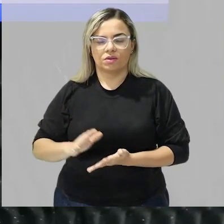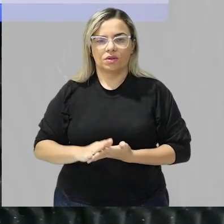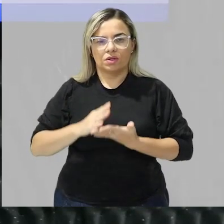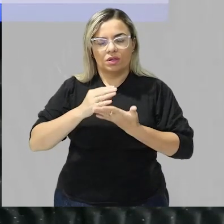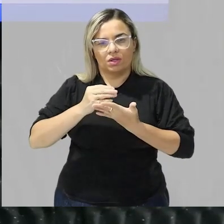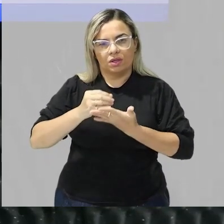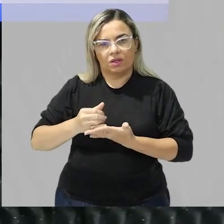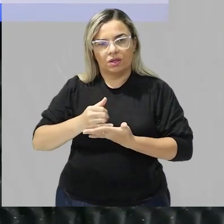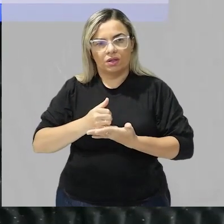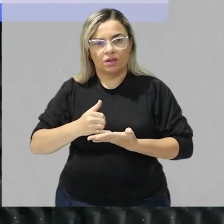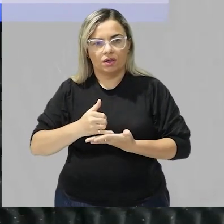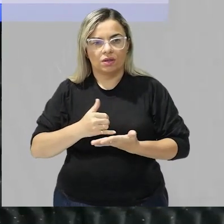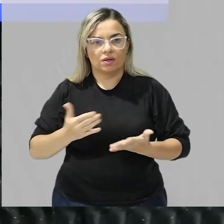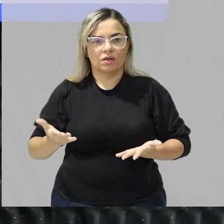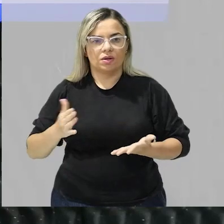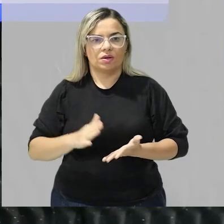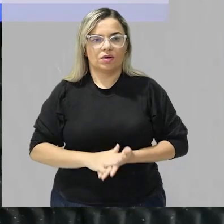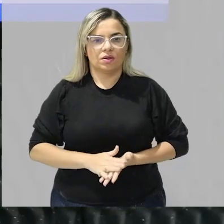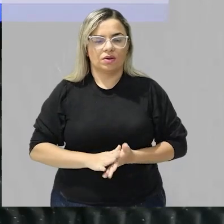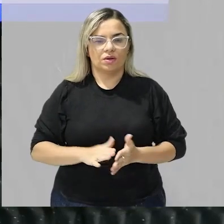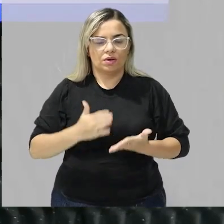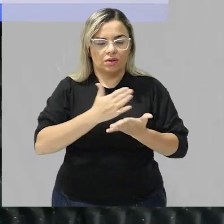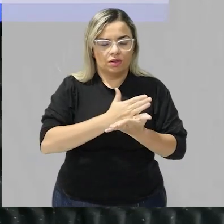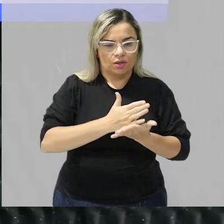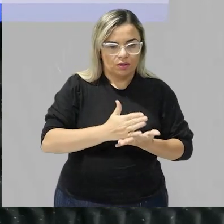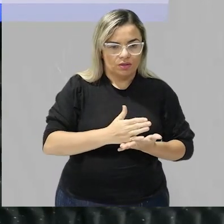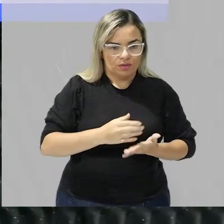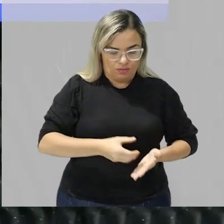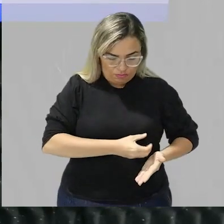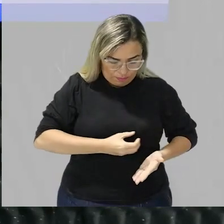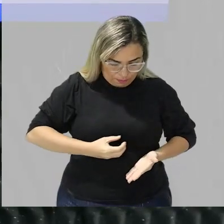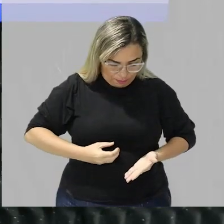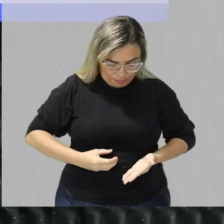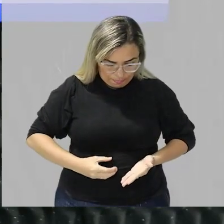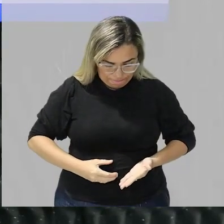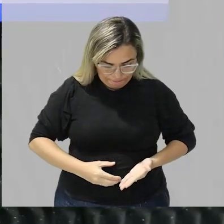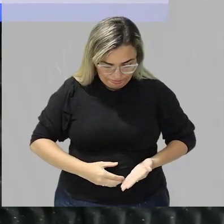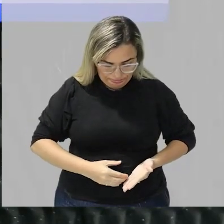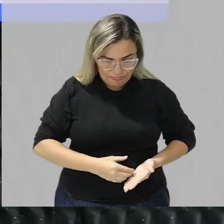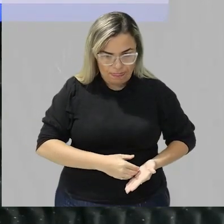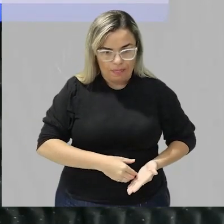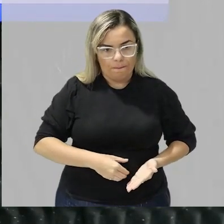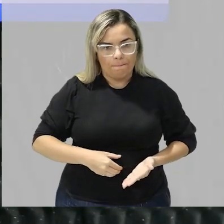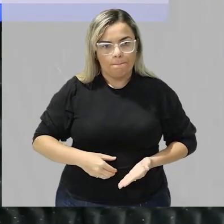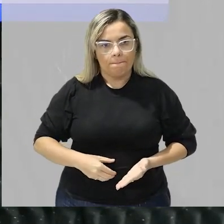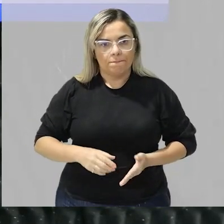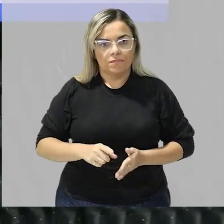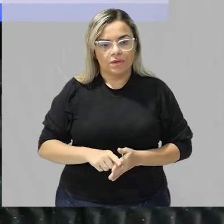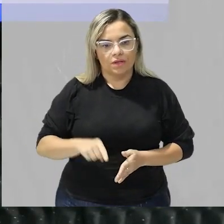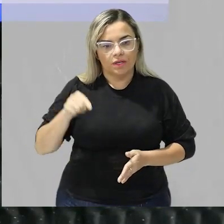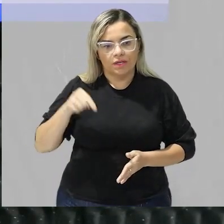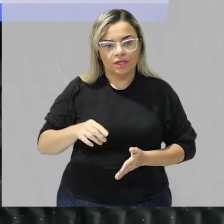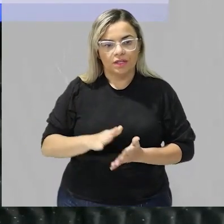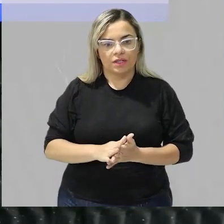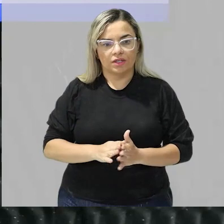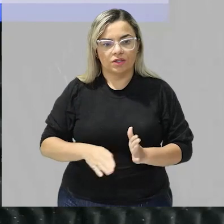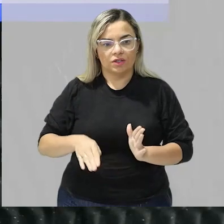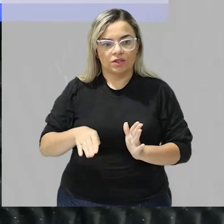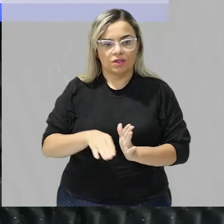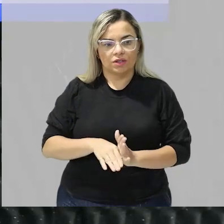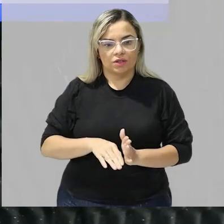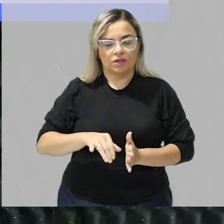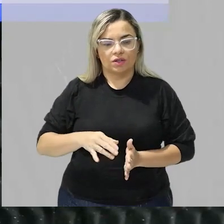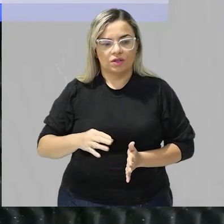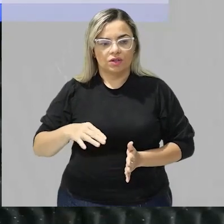desse duodeno que é o início do intestino delgado ele vai para o jejuno e para o íleo né?